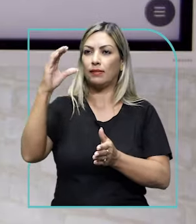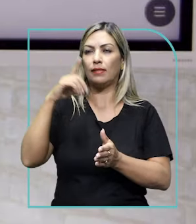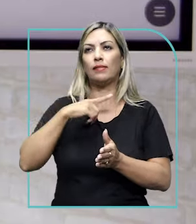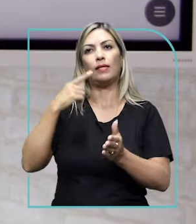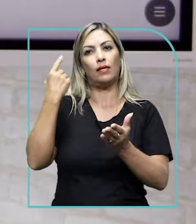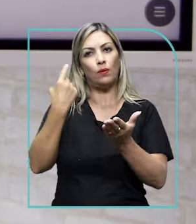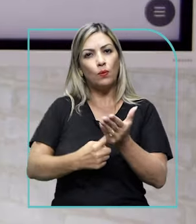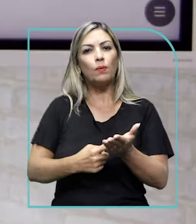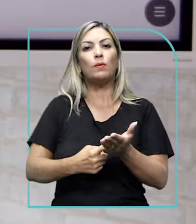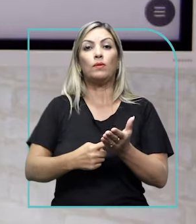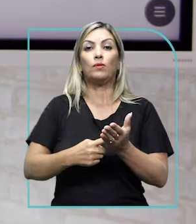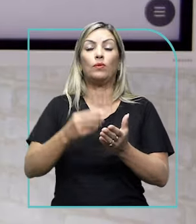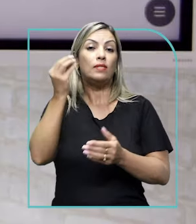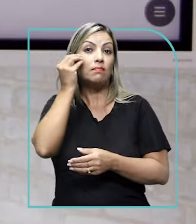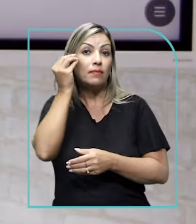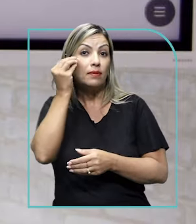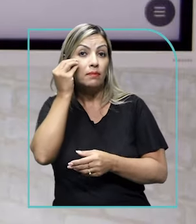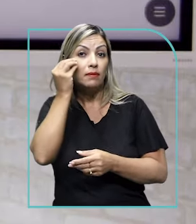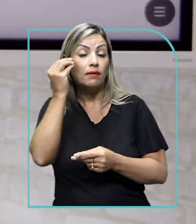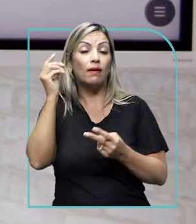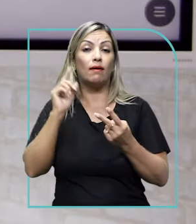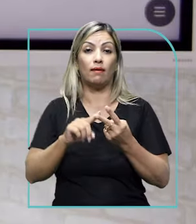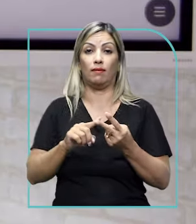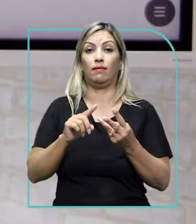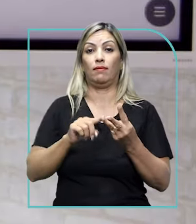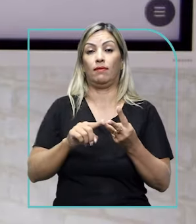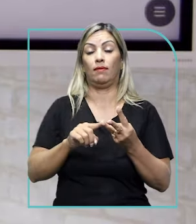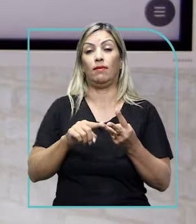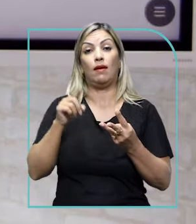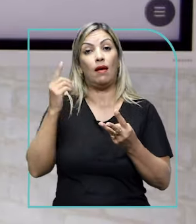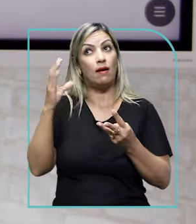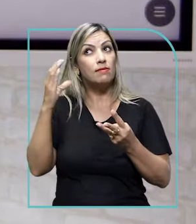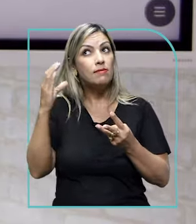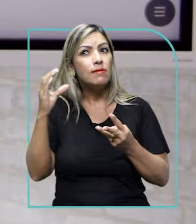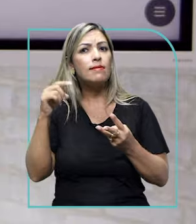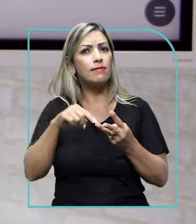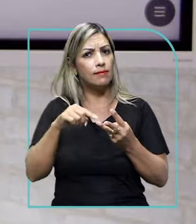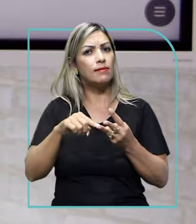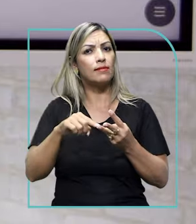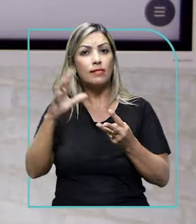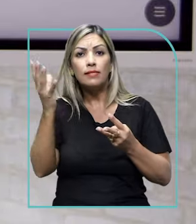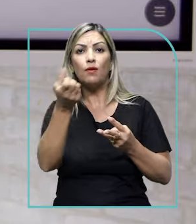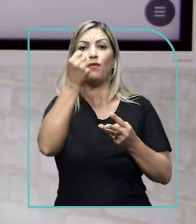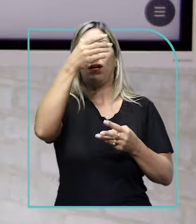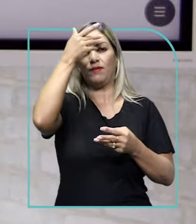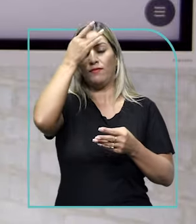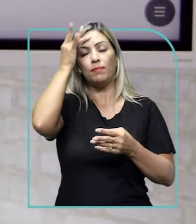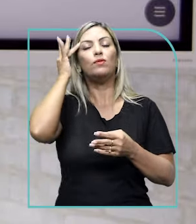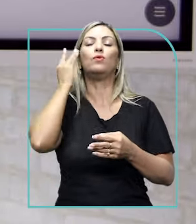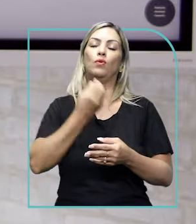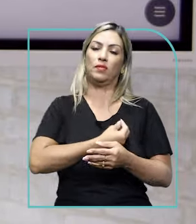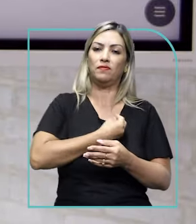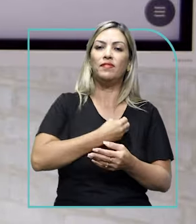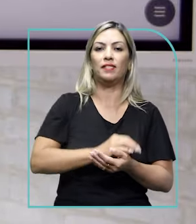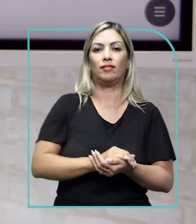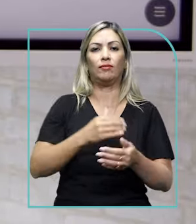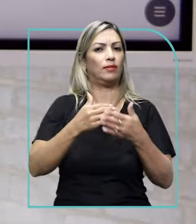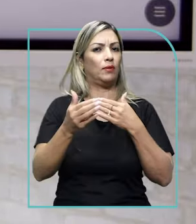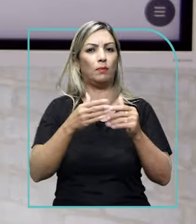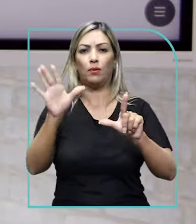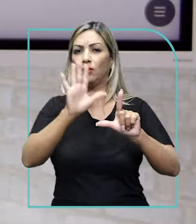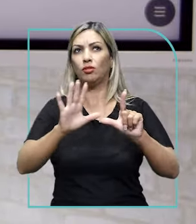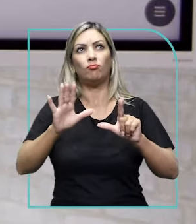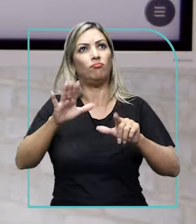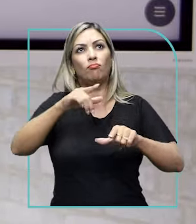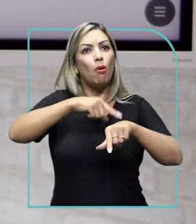um compromisso do teste, a ciência, ela tem um compromisso, no caso aqui, que era salvar vidas, independentemente da